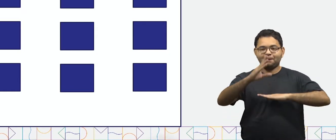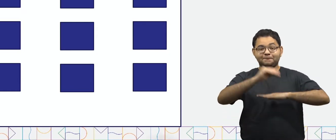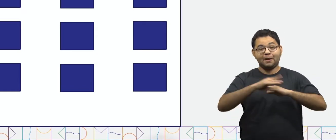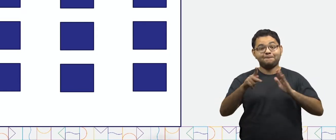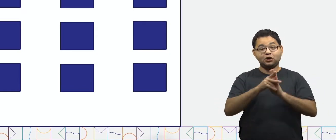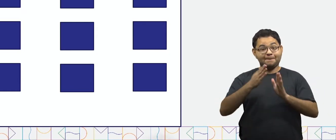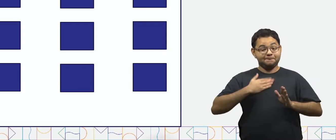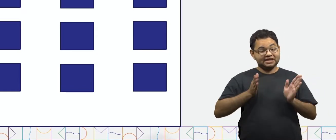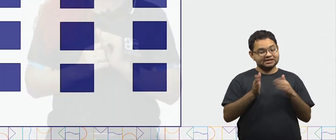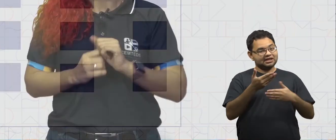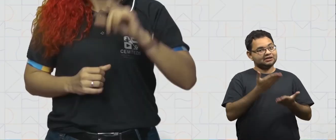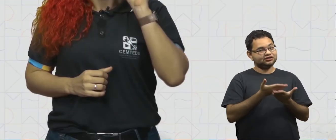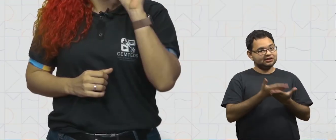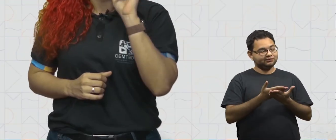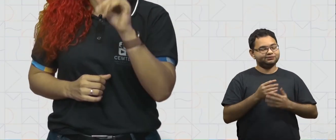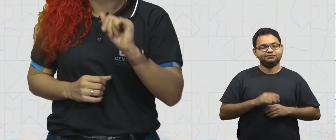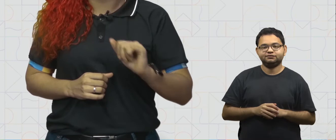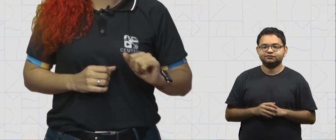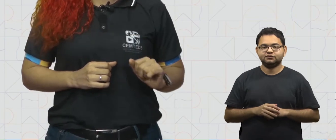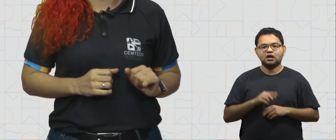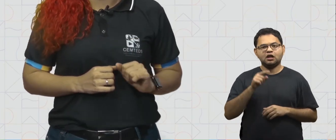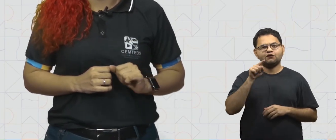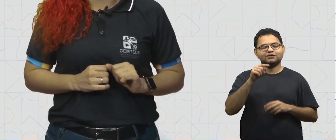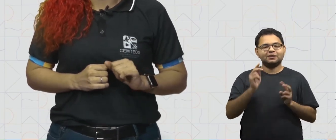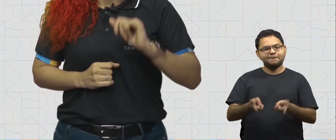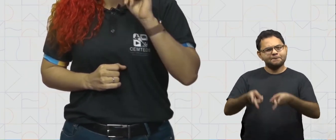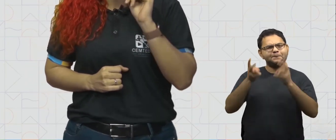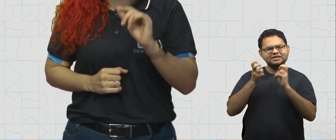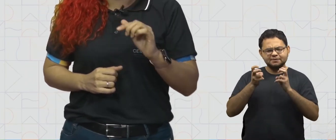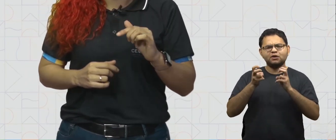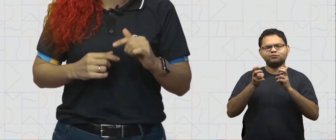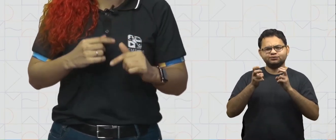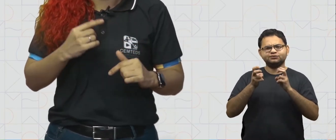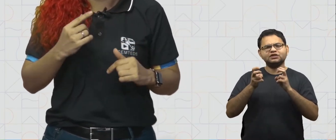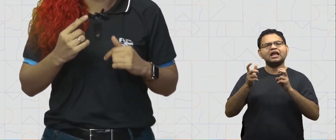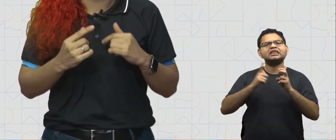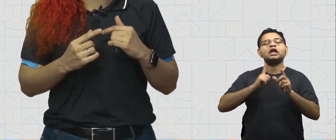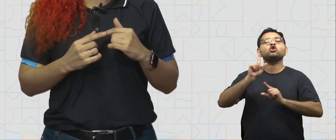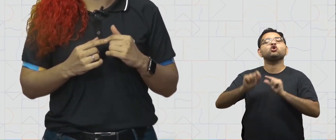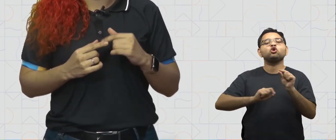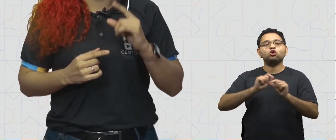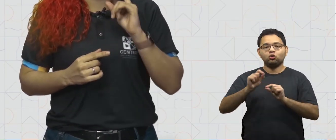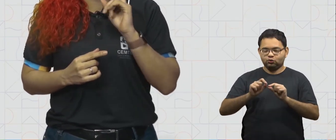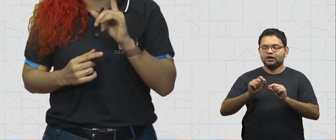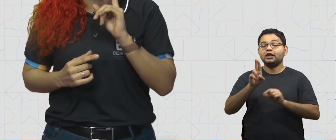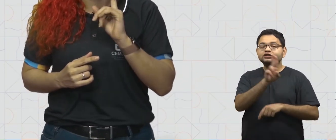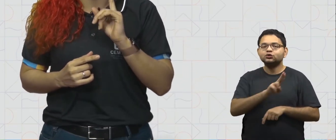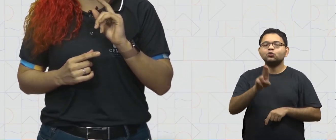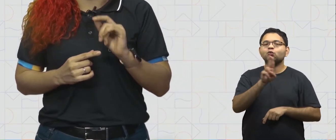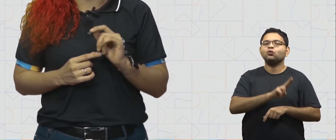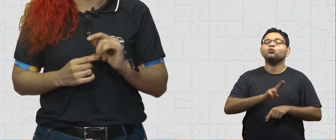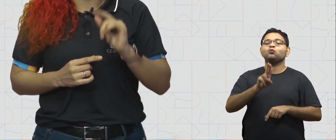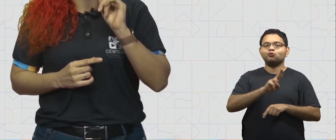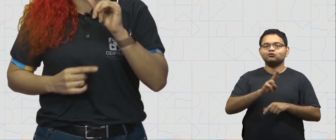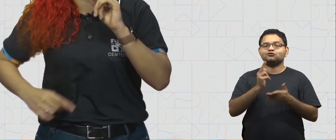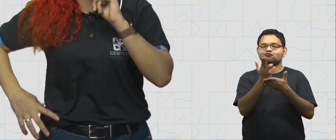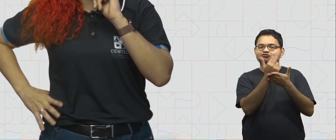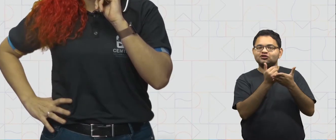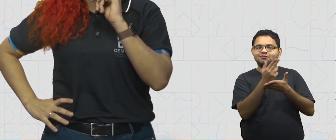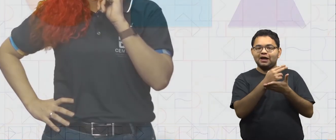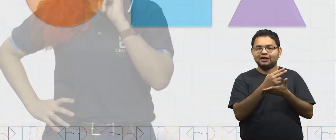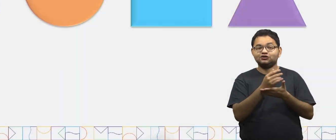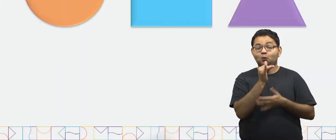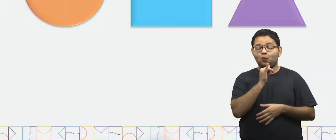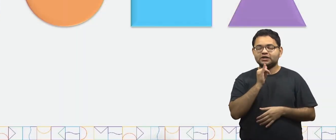minha sala de aula. Vocês já perceberam que há uma grande presença das figuras geométricas nas